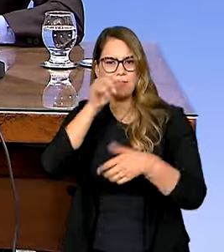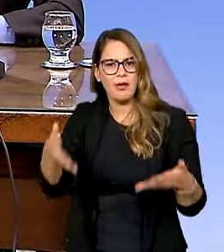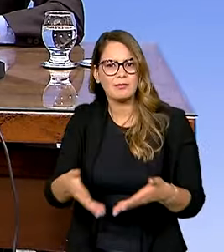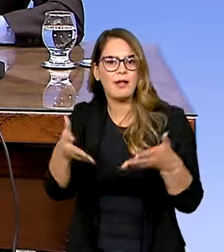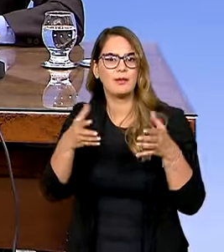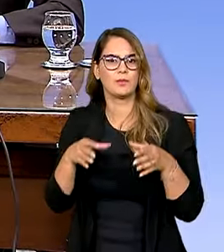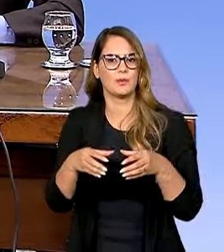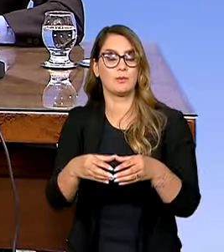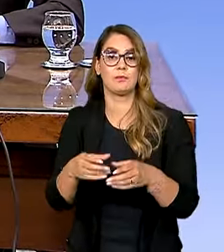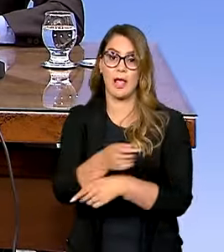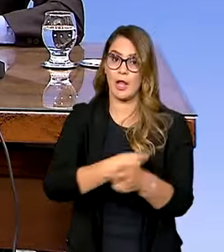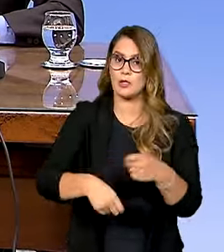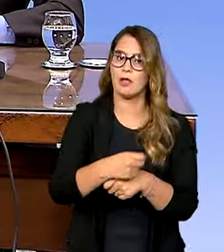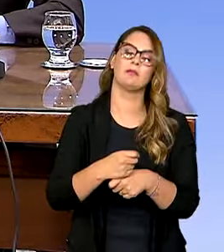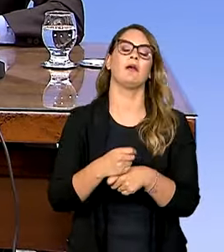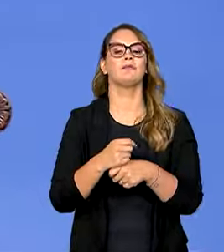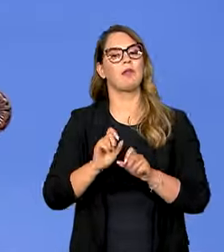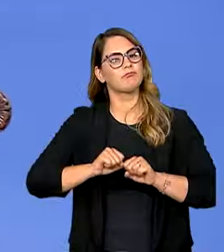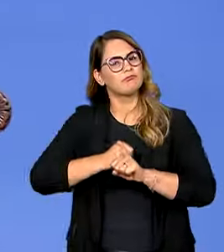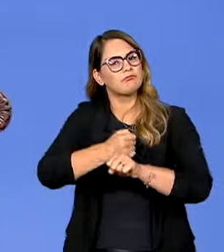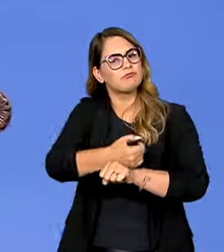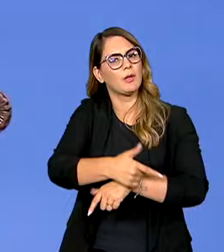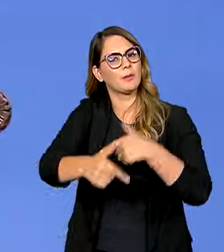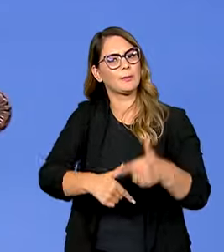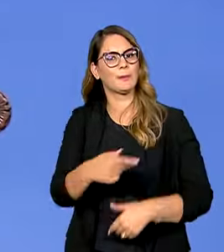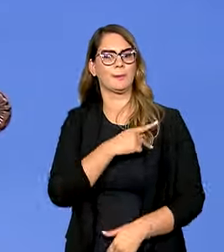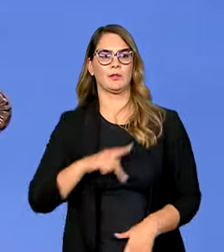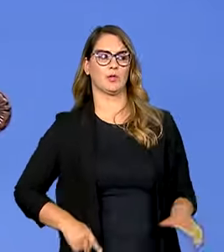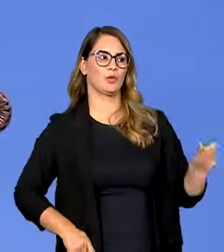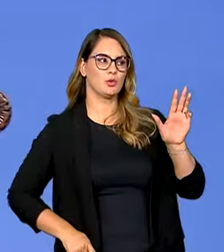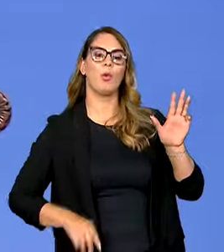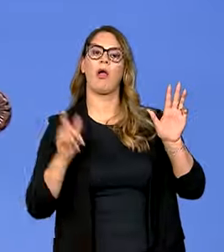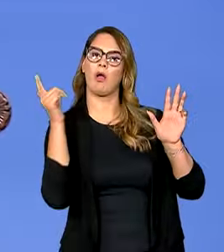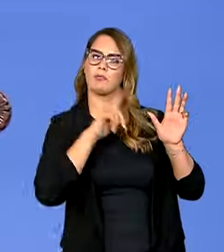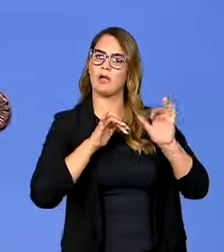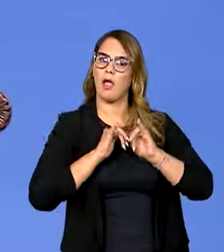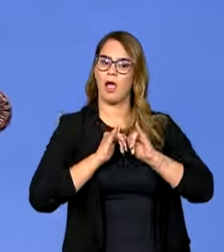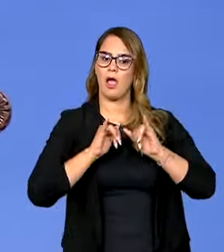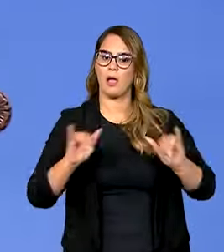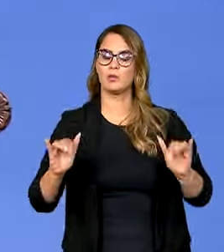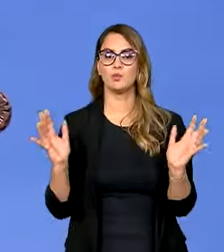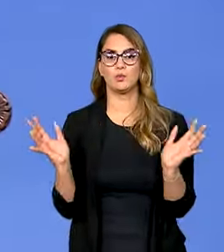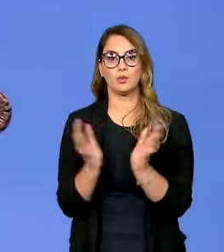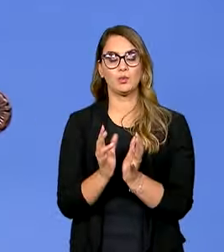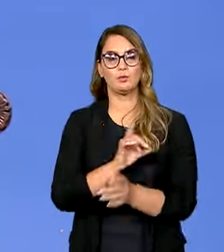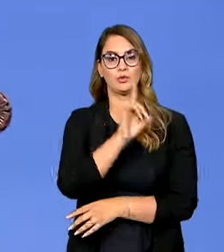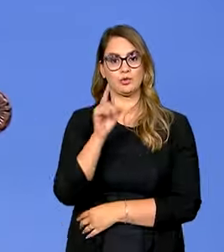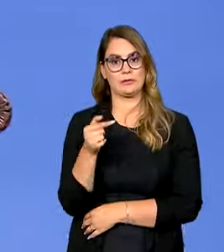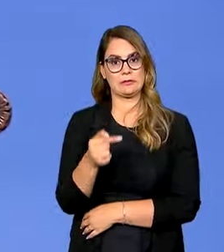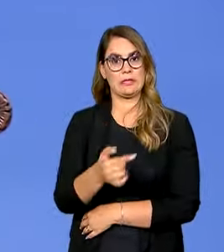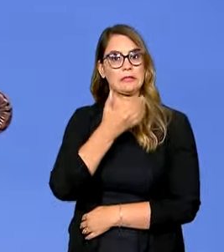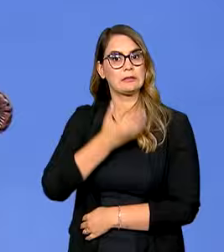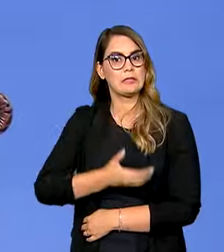do bloco. Os negociadores vêm trabalhando para que o presidente Lula possa anunciar, durante a reunião do grupo, no dia 7